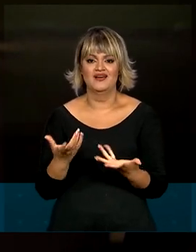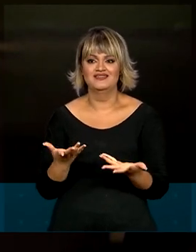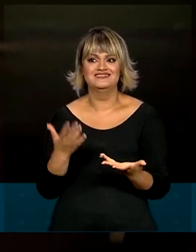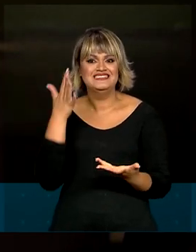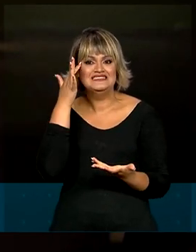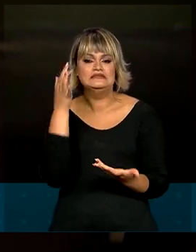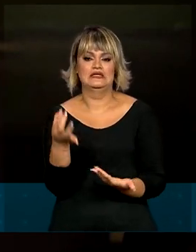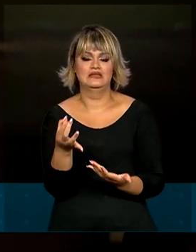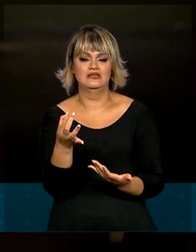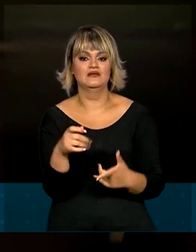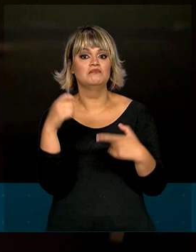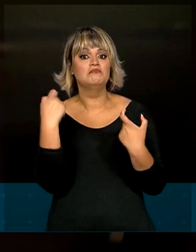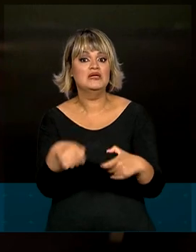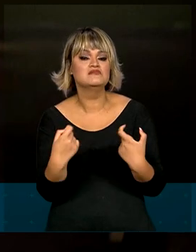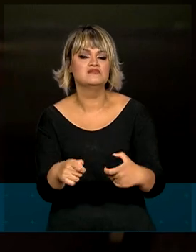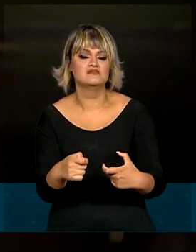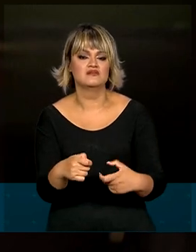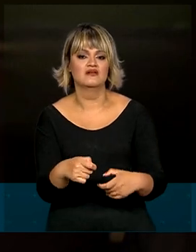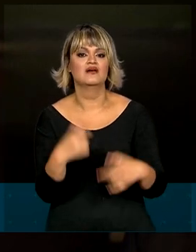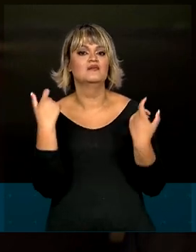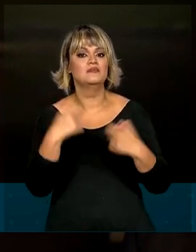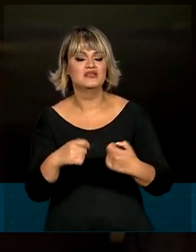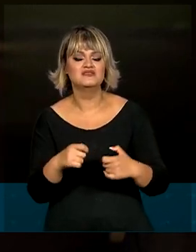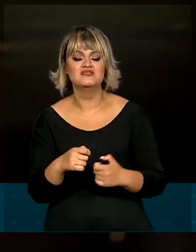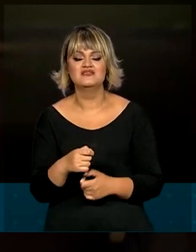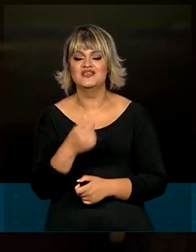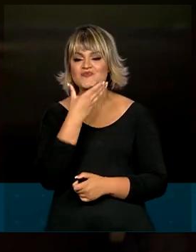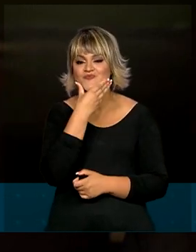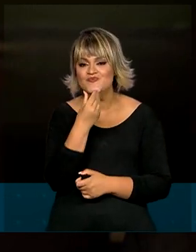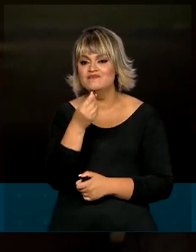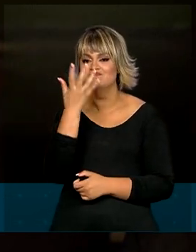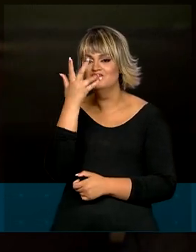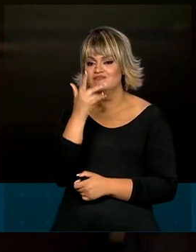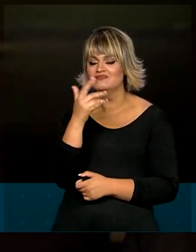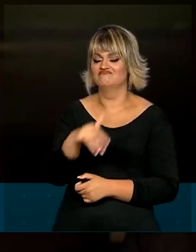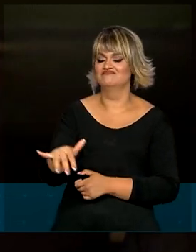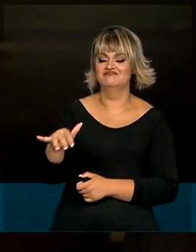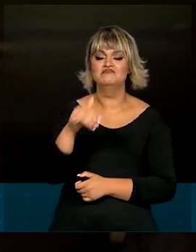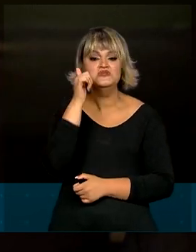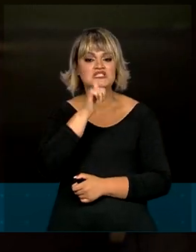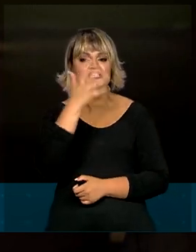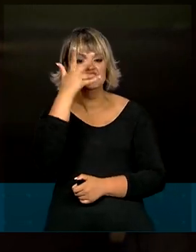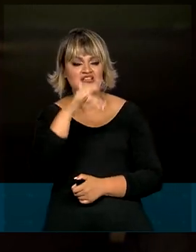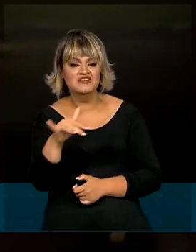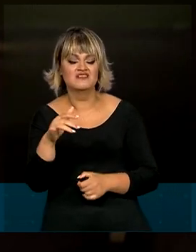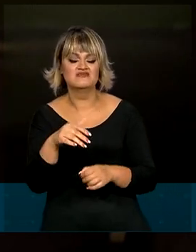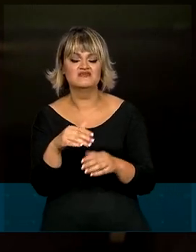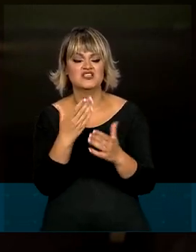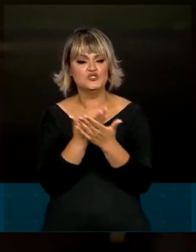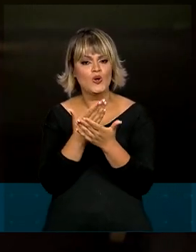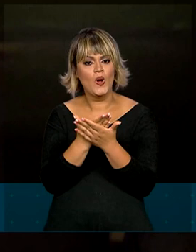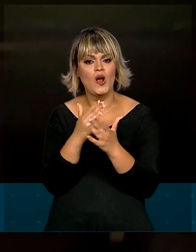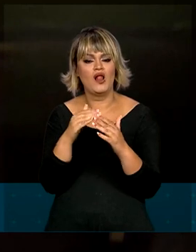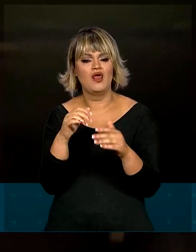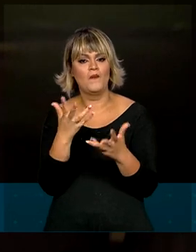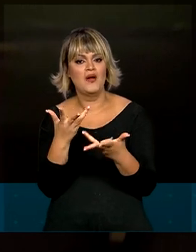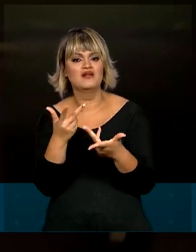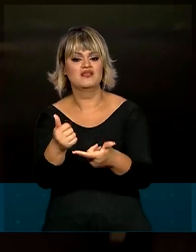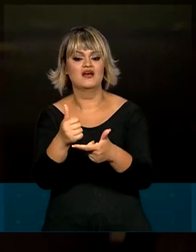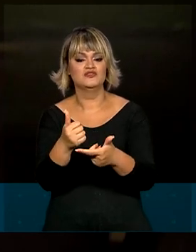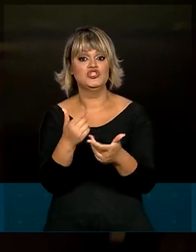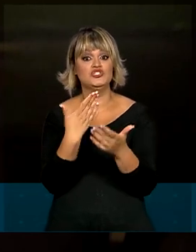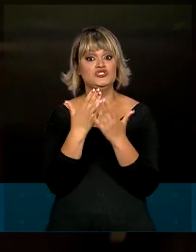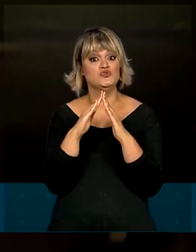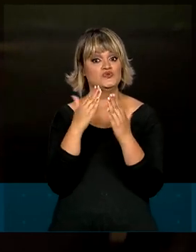compreenda a necessidade desses meninos terem escola de qualidade, dessas meninas terem escola de qualidade, inclusive